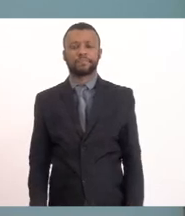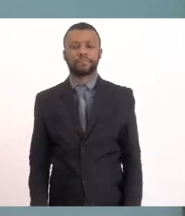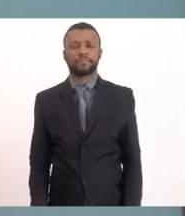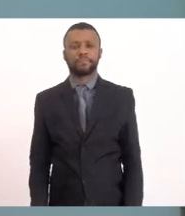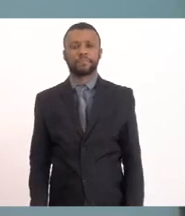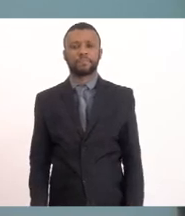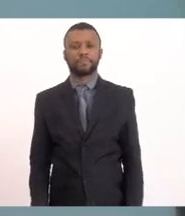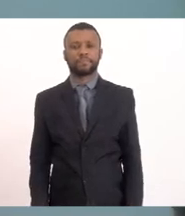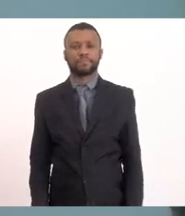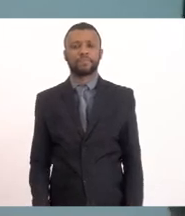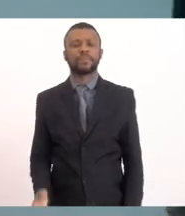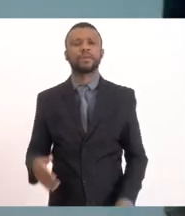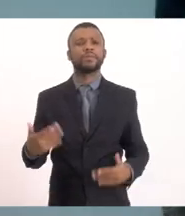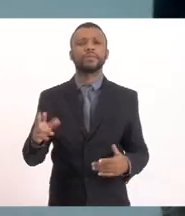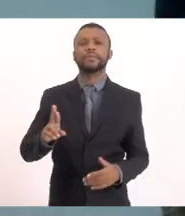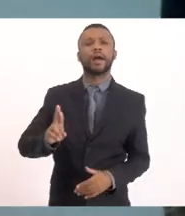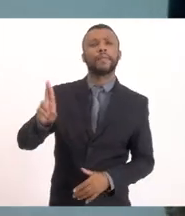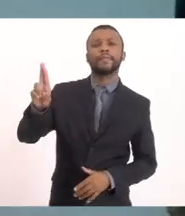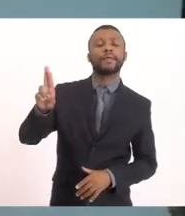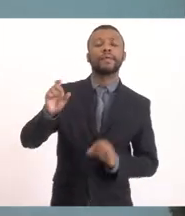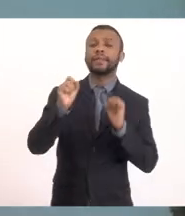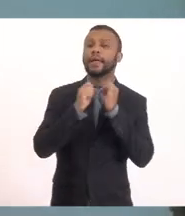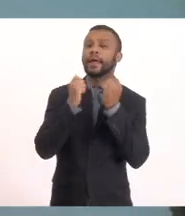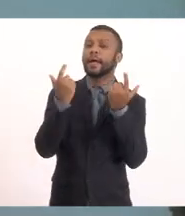Quem que está mexendo na TV Alérgica aqui agora?